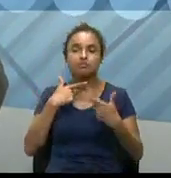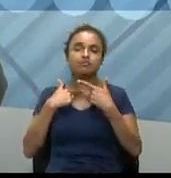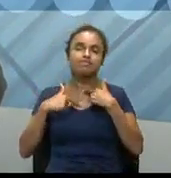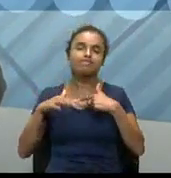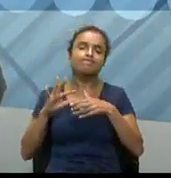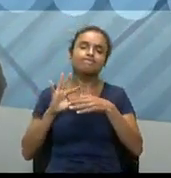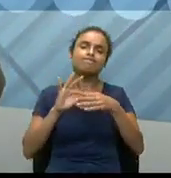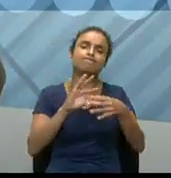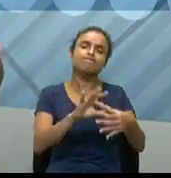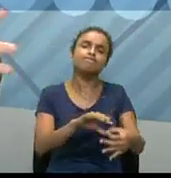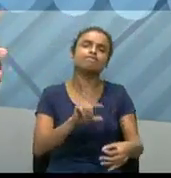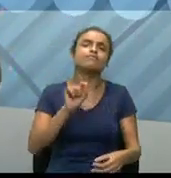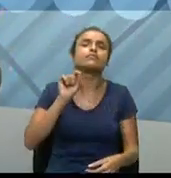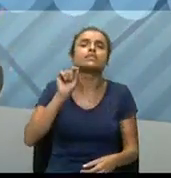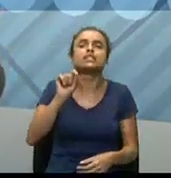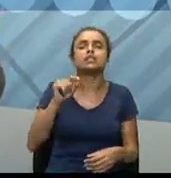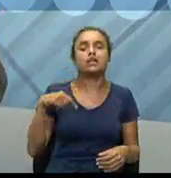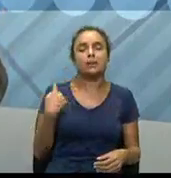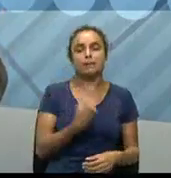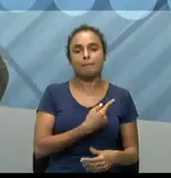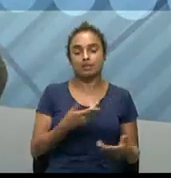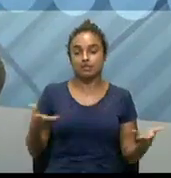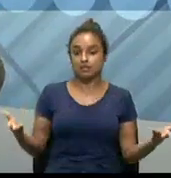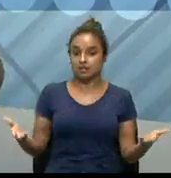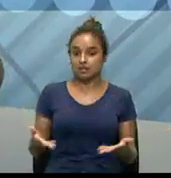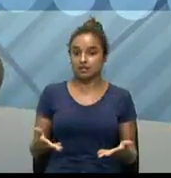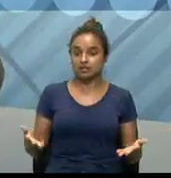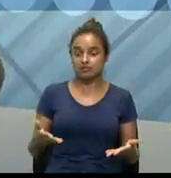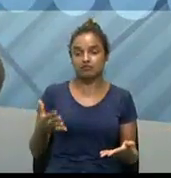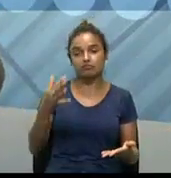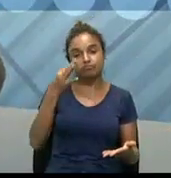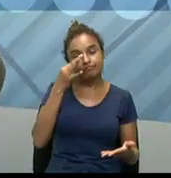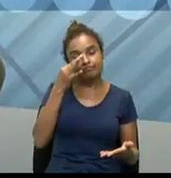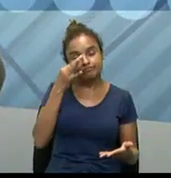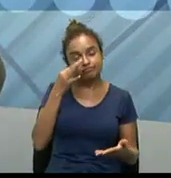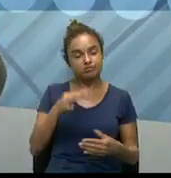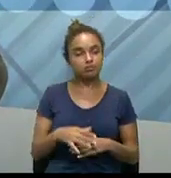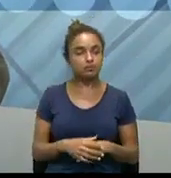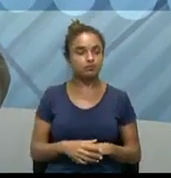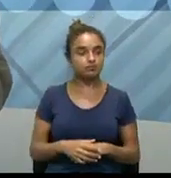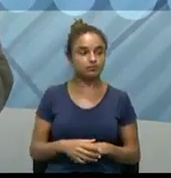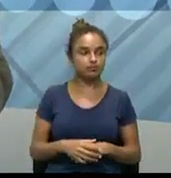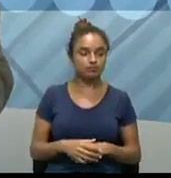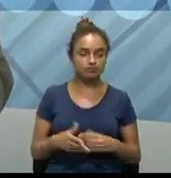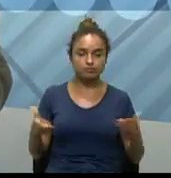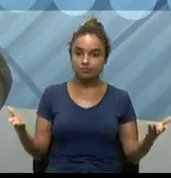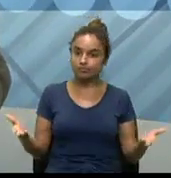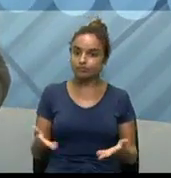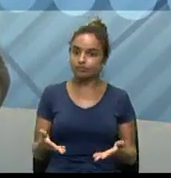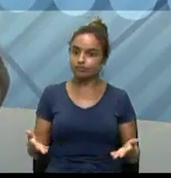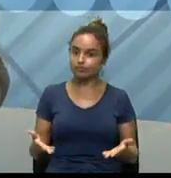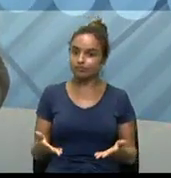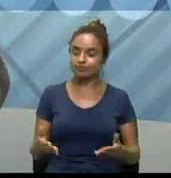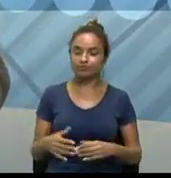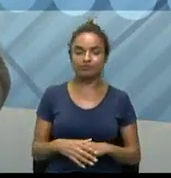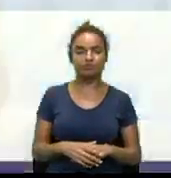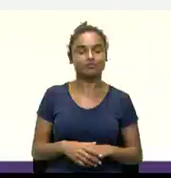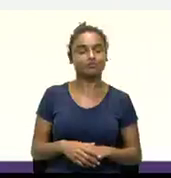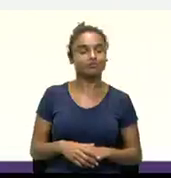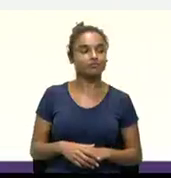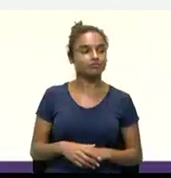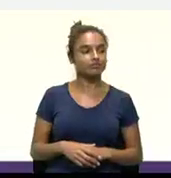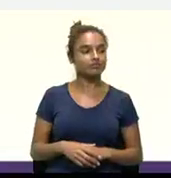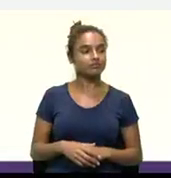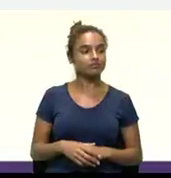pouco, né, então, de tudo aquilo que nós estamos vivenciando nos dias de hoje. Então, indo ali